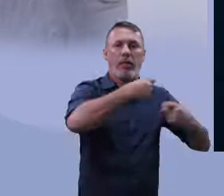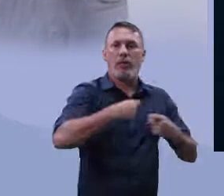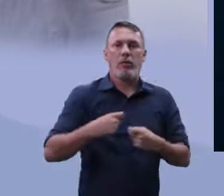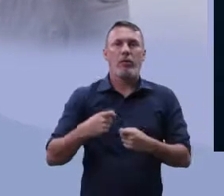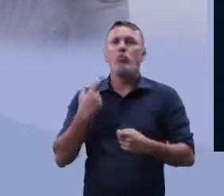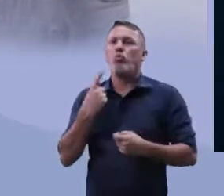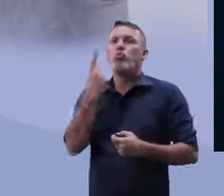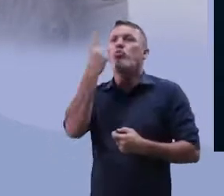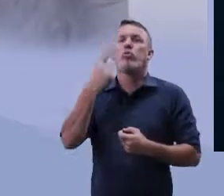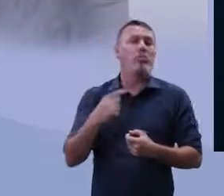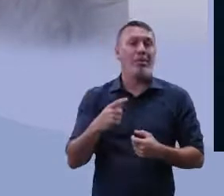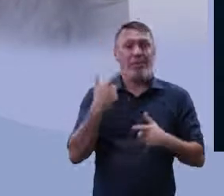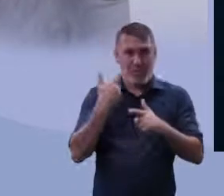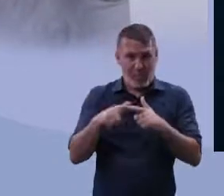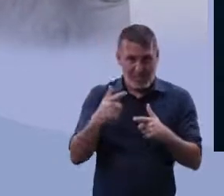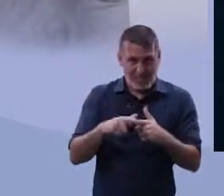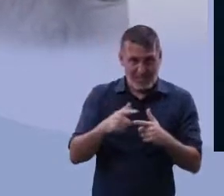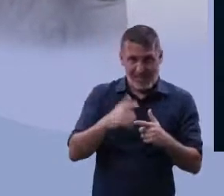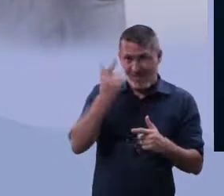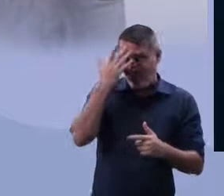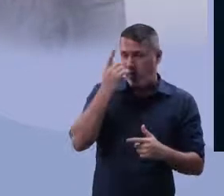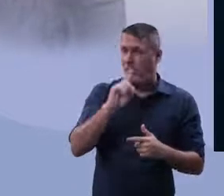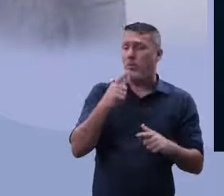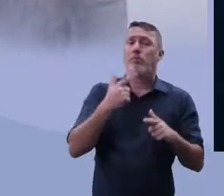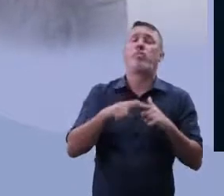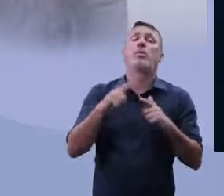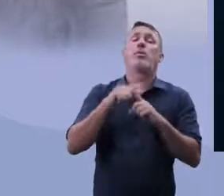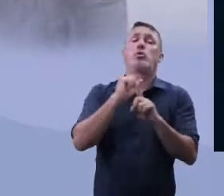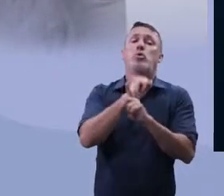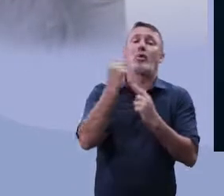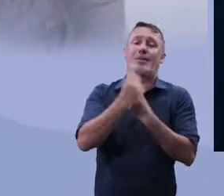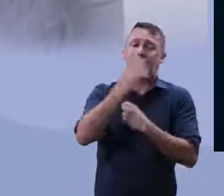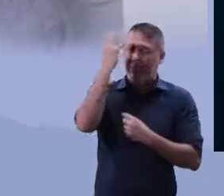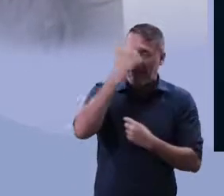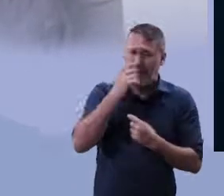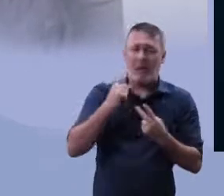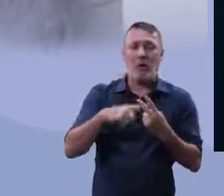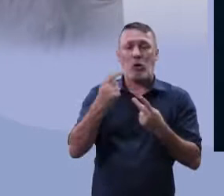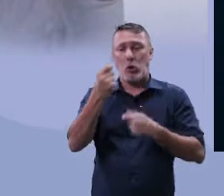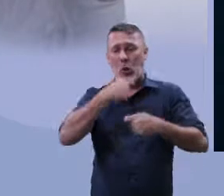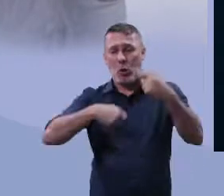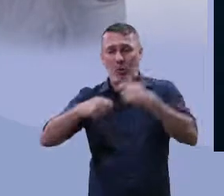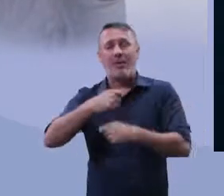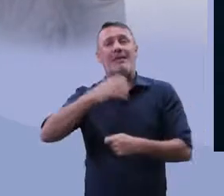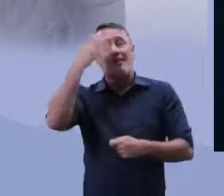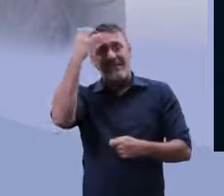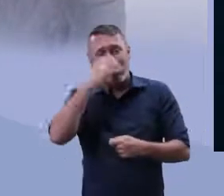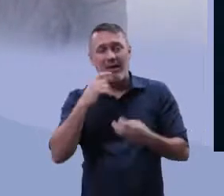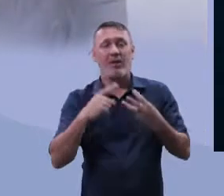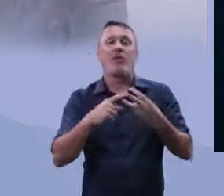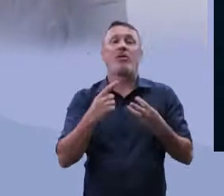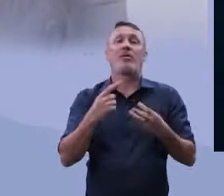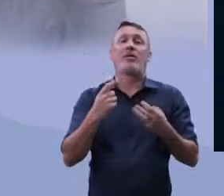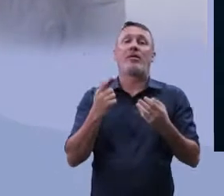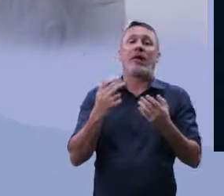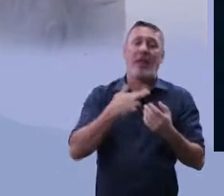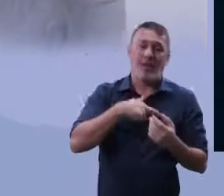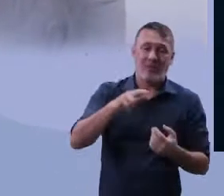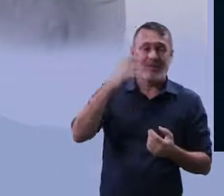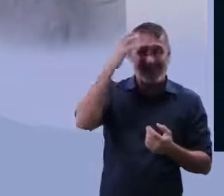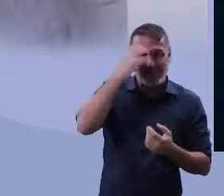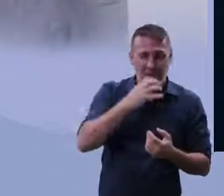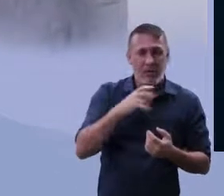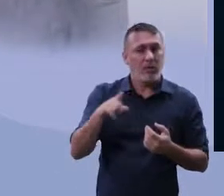de muitos problemas sociais, políticos e econômicos, de uma instabilidade religiosa e